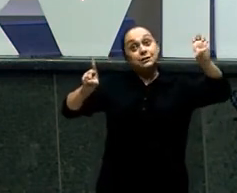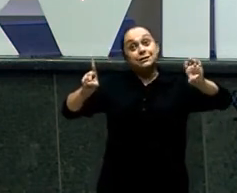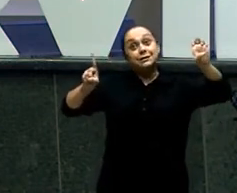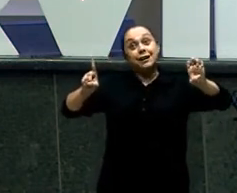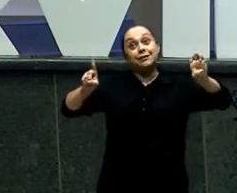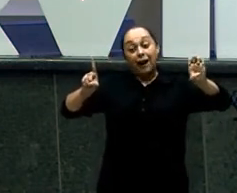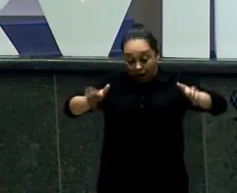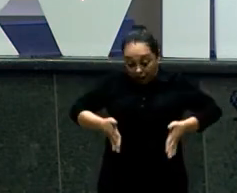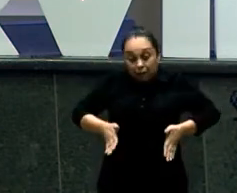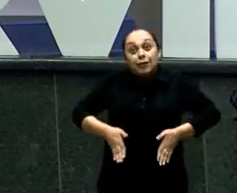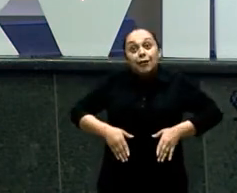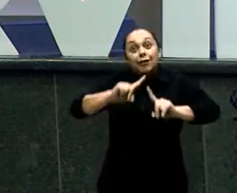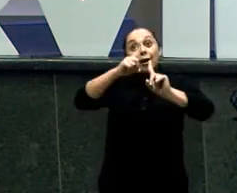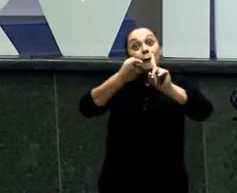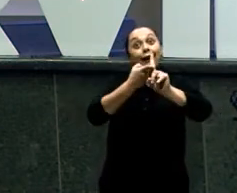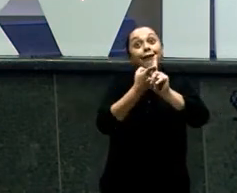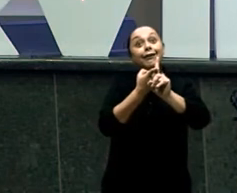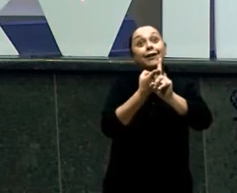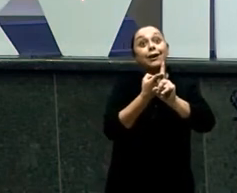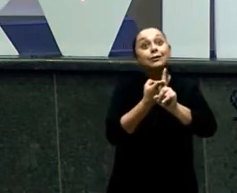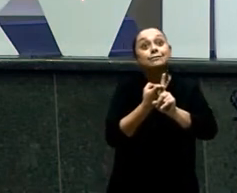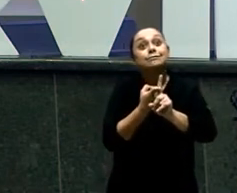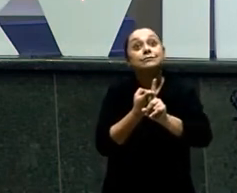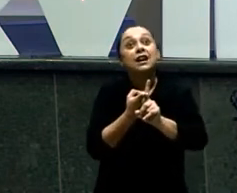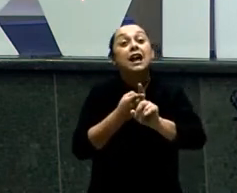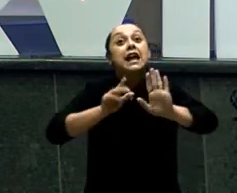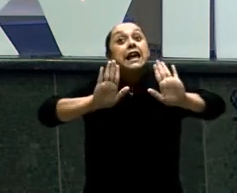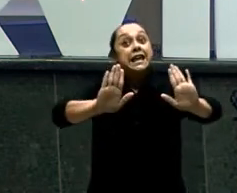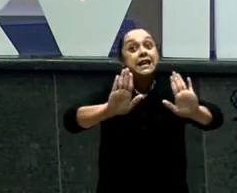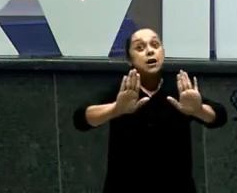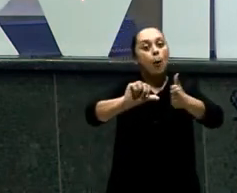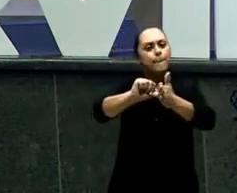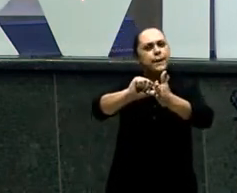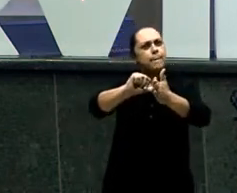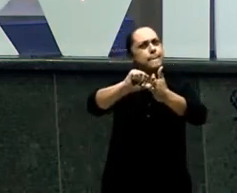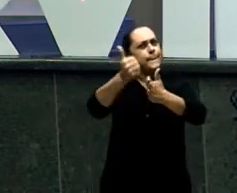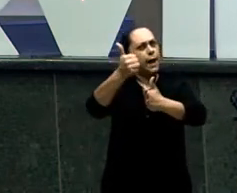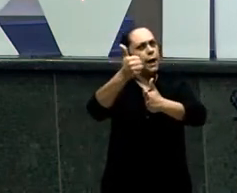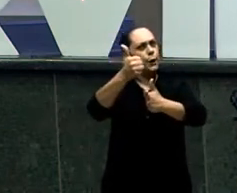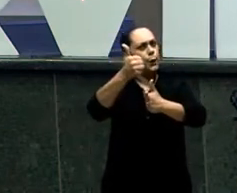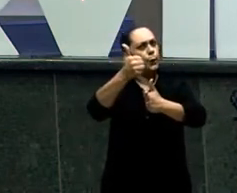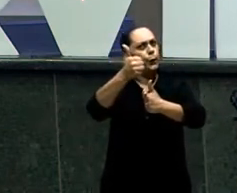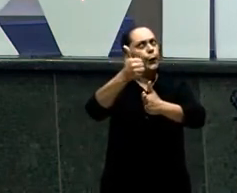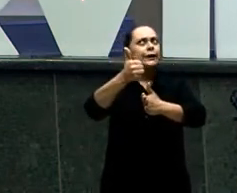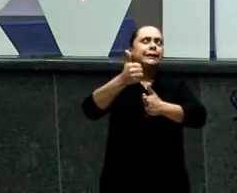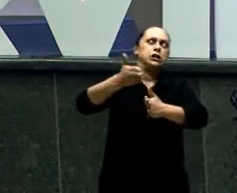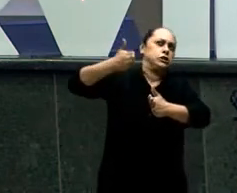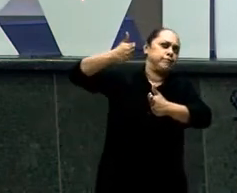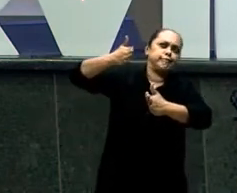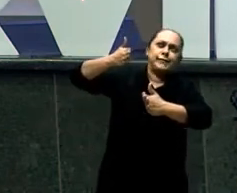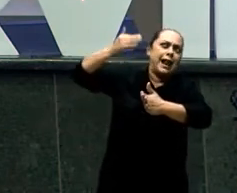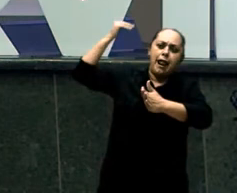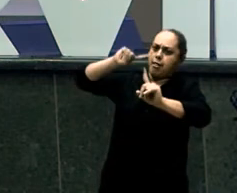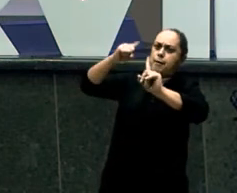E quem foi gerado Por último Nasce Primeiro Só que o Jacó Não sabe disso Jacó Não estava